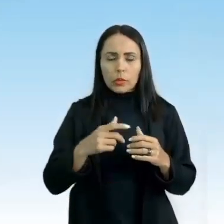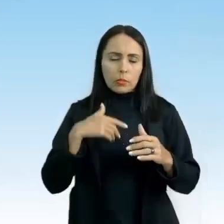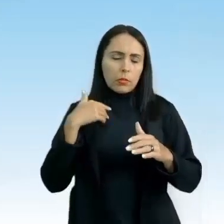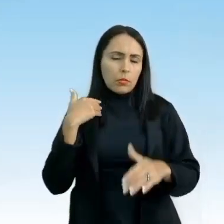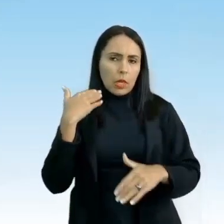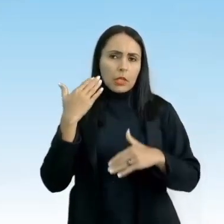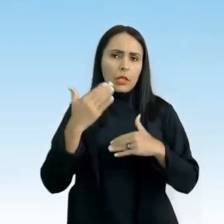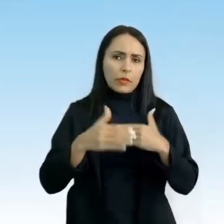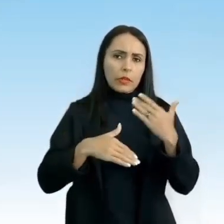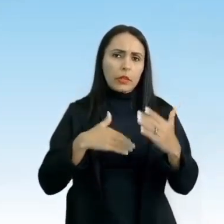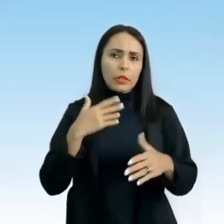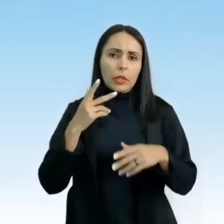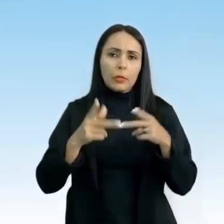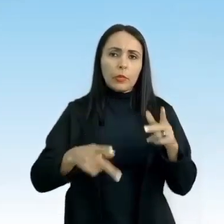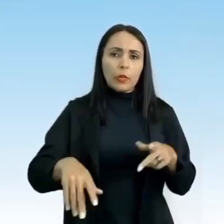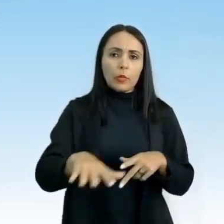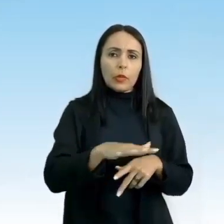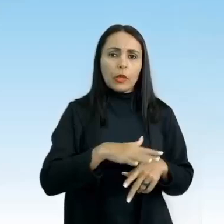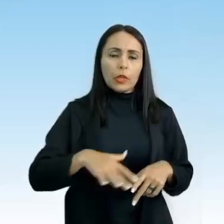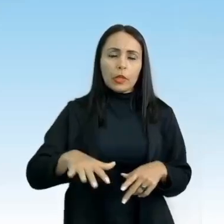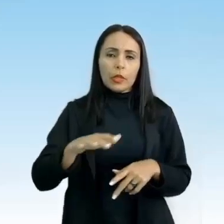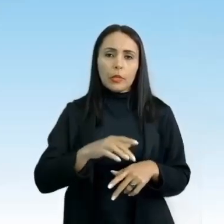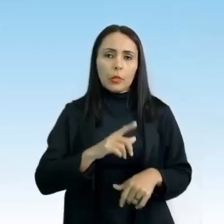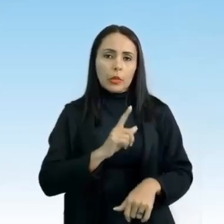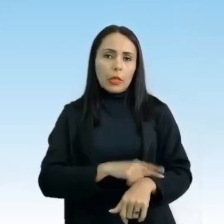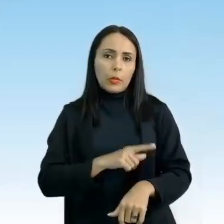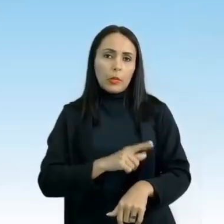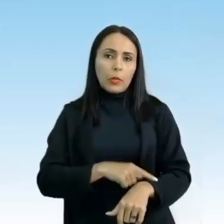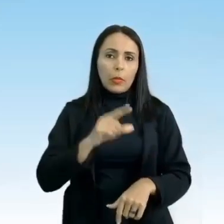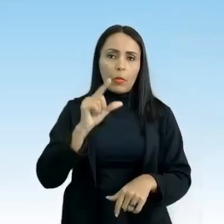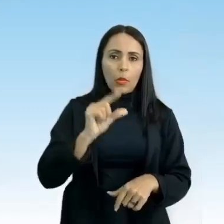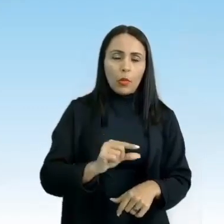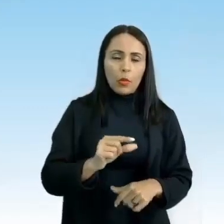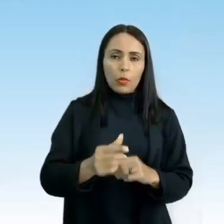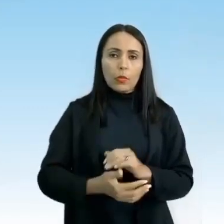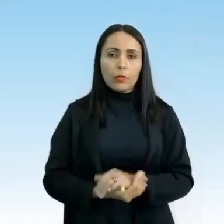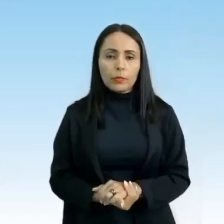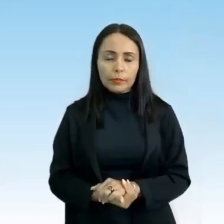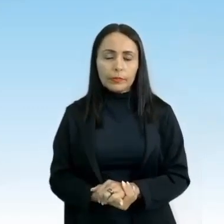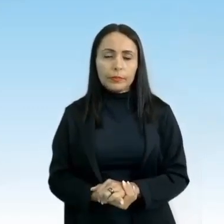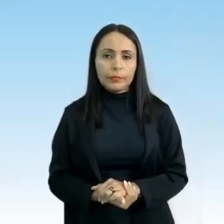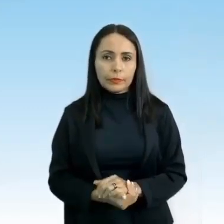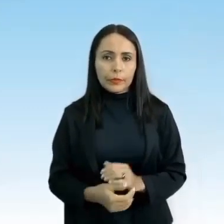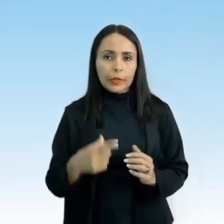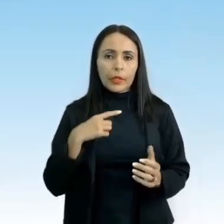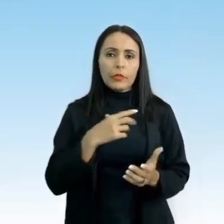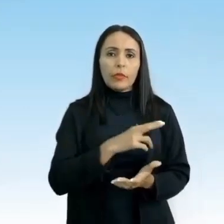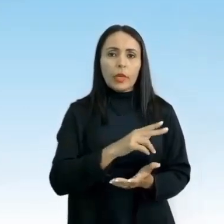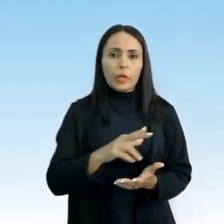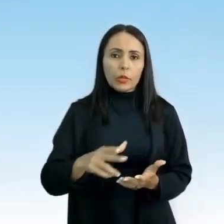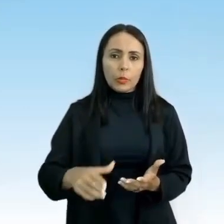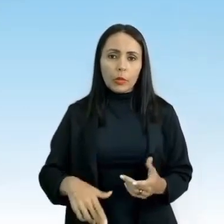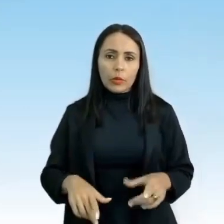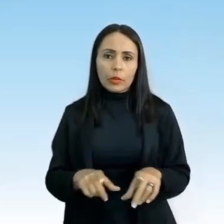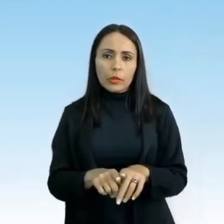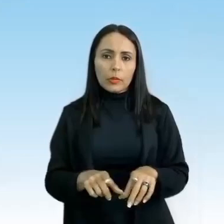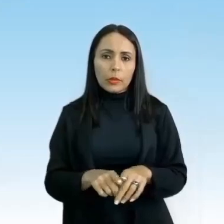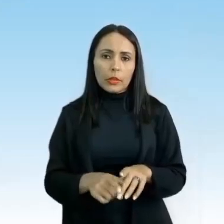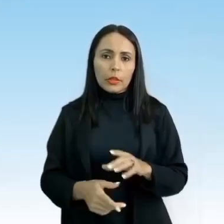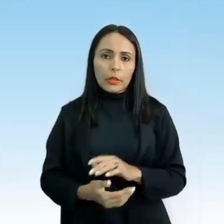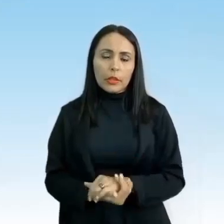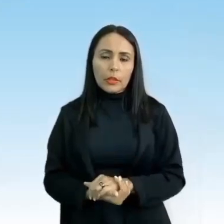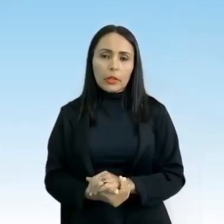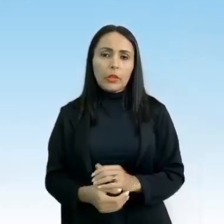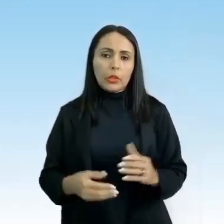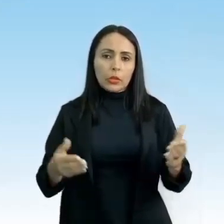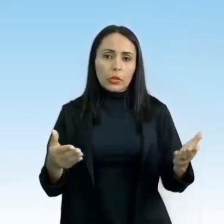populares em pouco tempo. Tem várias pessoas hoje praticando, tem vários esportes de aventura que